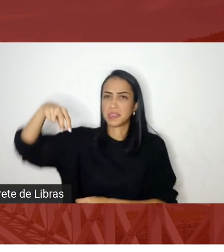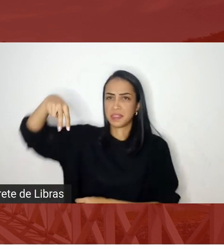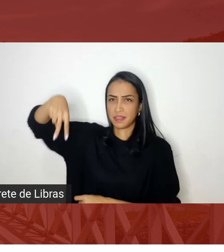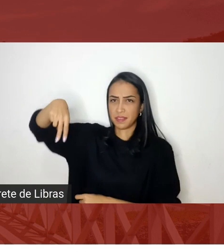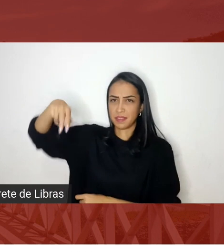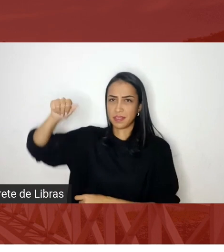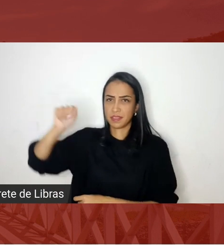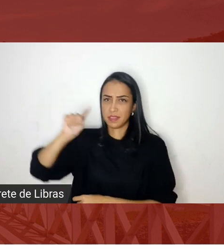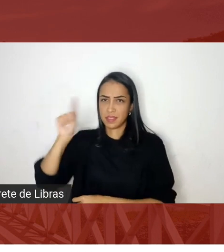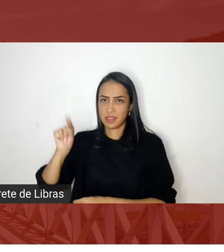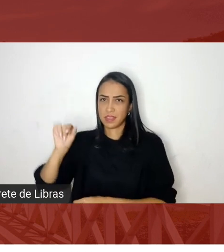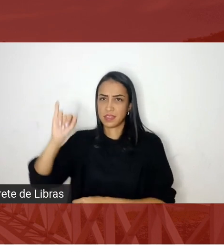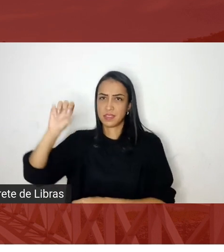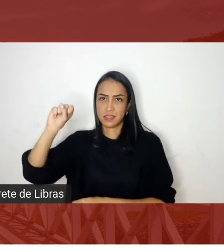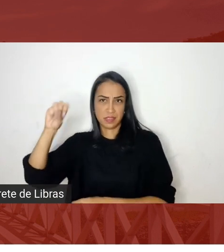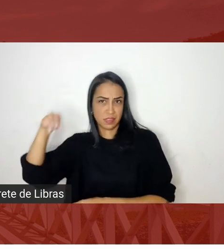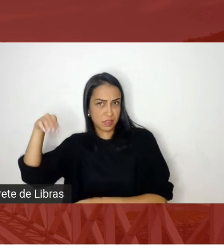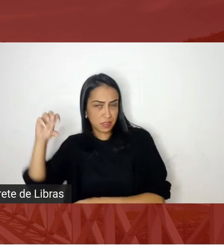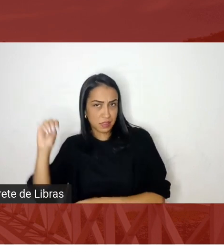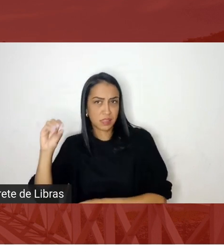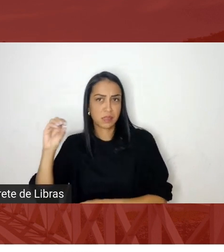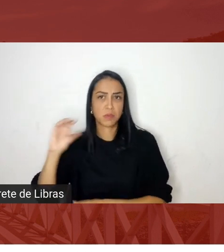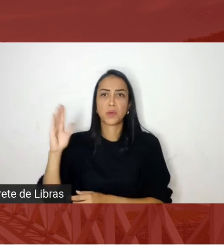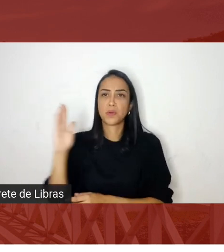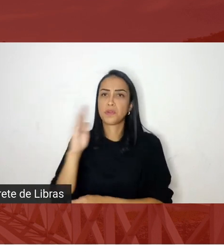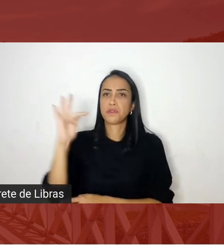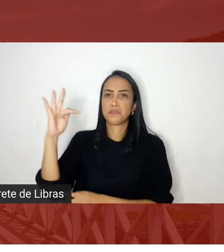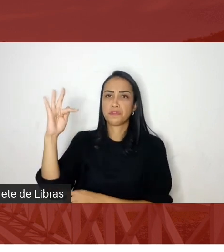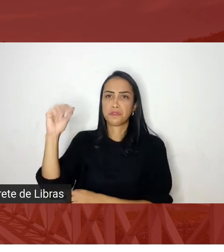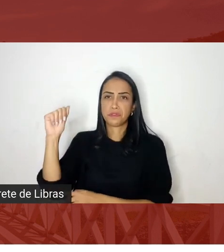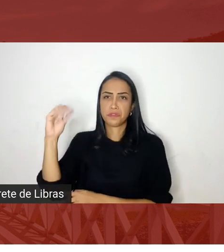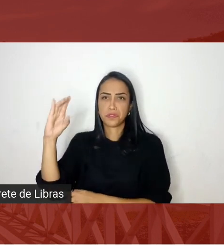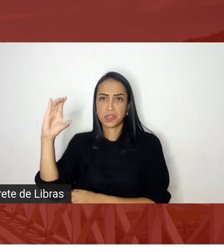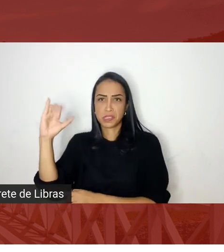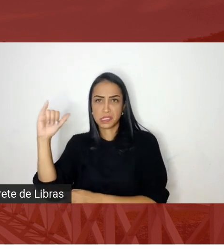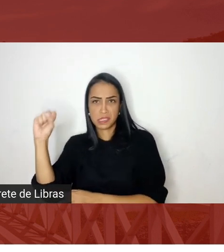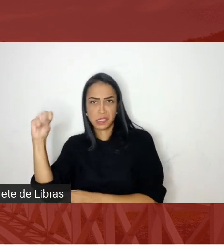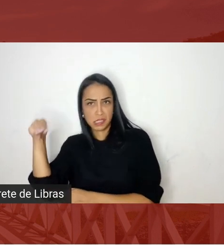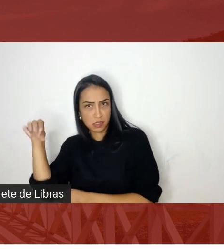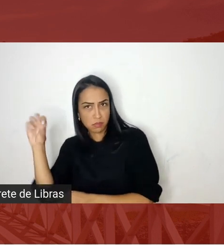redes sociais sejam nazis ou